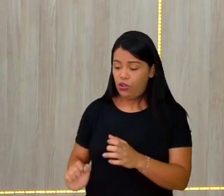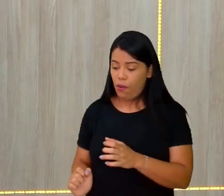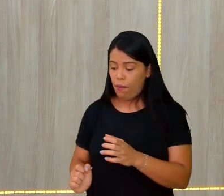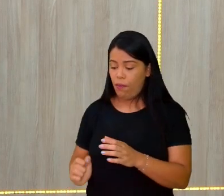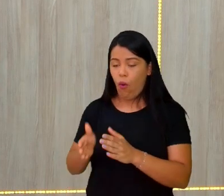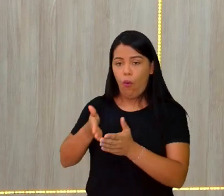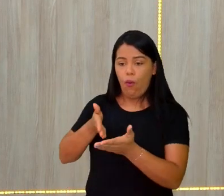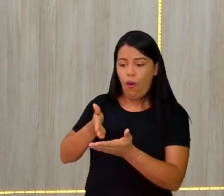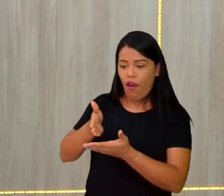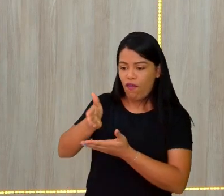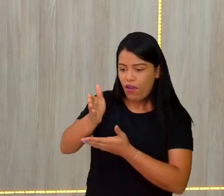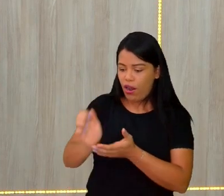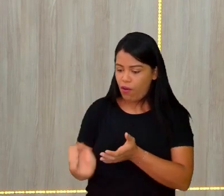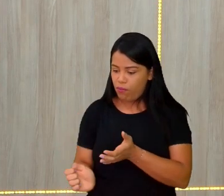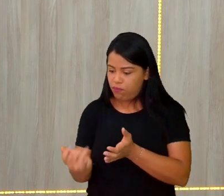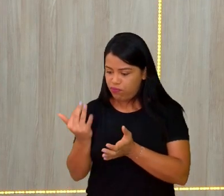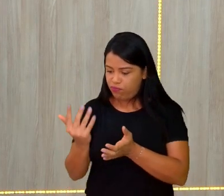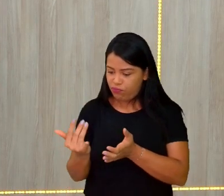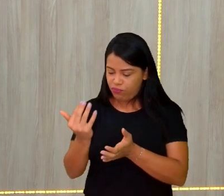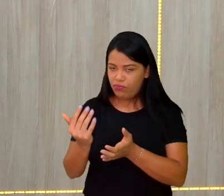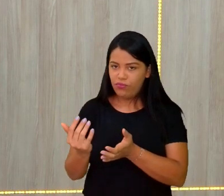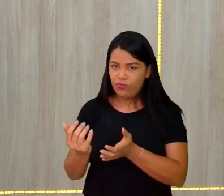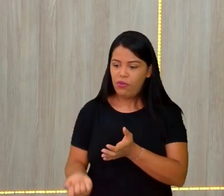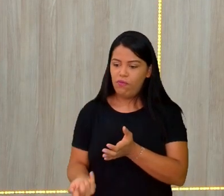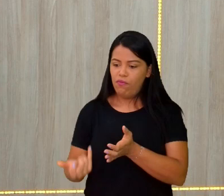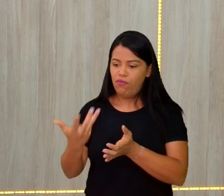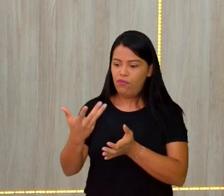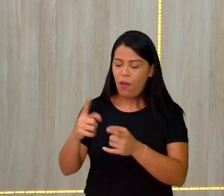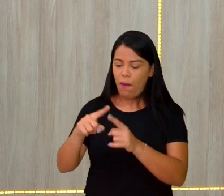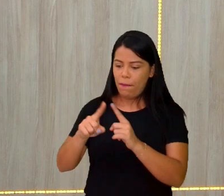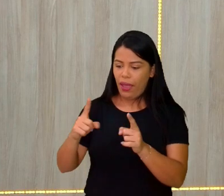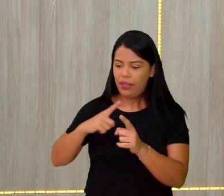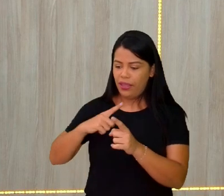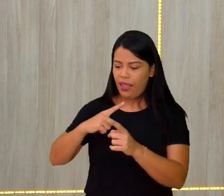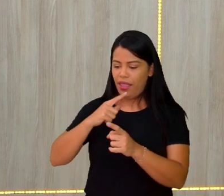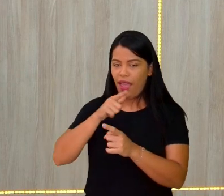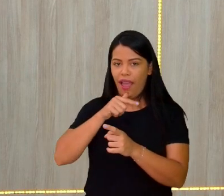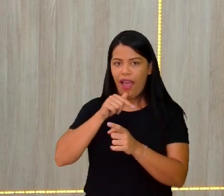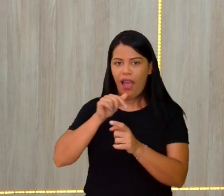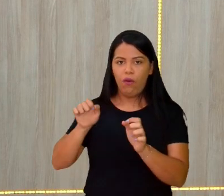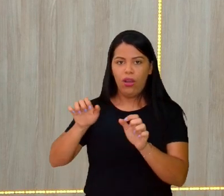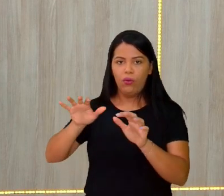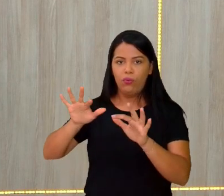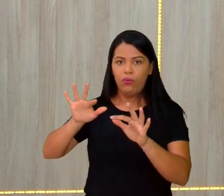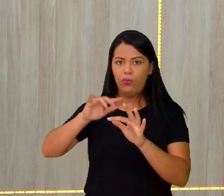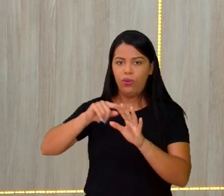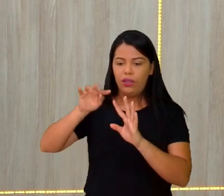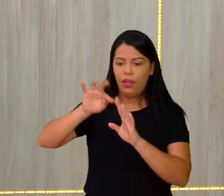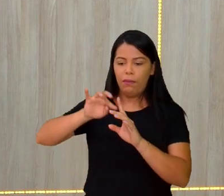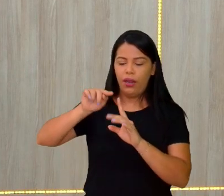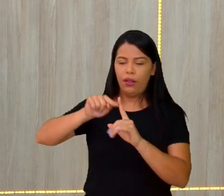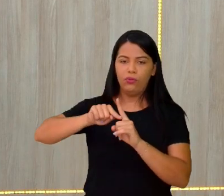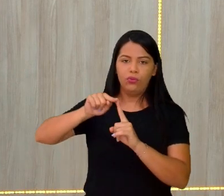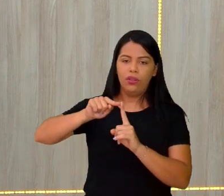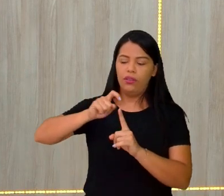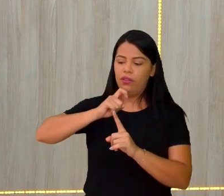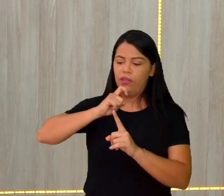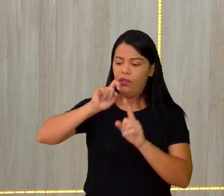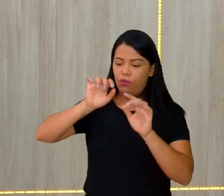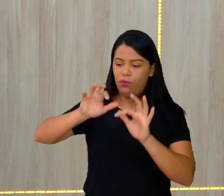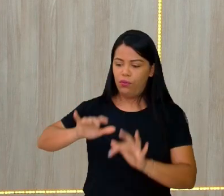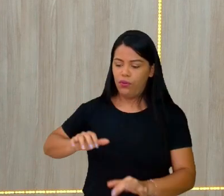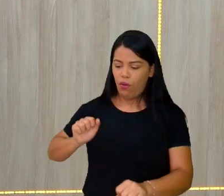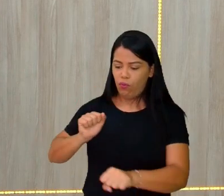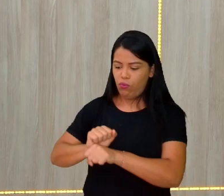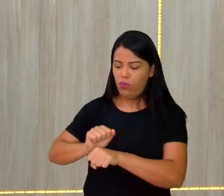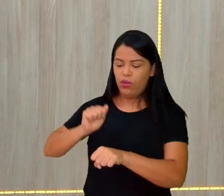de anos, né? É imperceptível ao nosso olhar. Mas esse evento vai ocorrendo